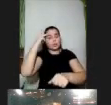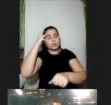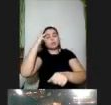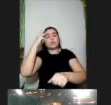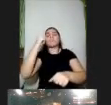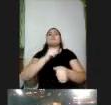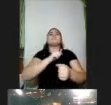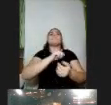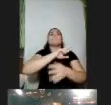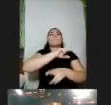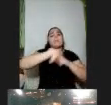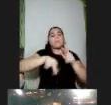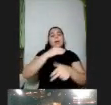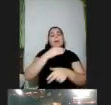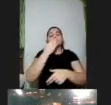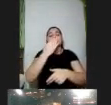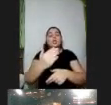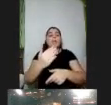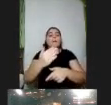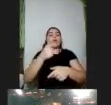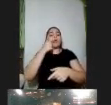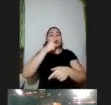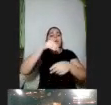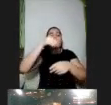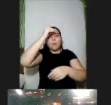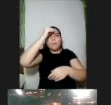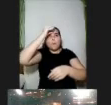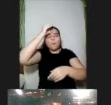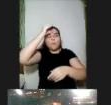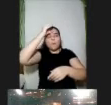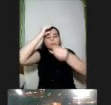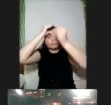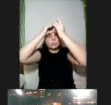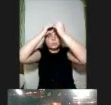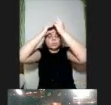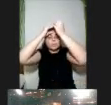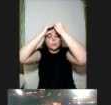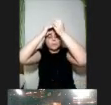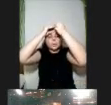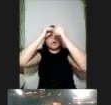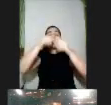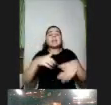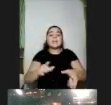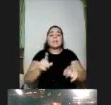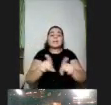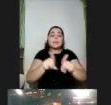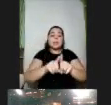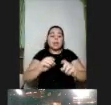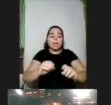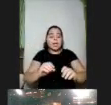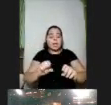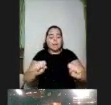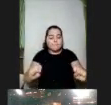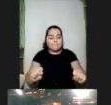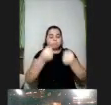apropriem e construam conhecimento a partir desses conceitos e motivar as pessoas para que elas se conectem gerando